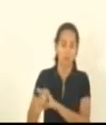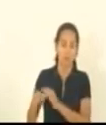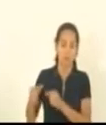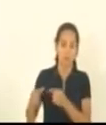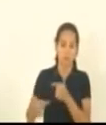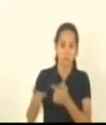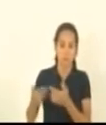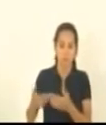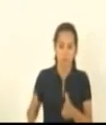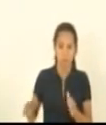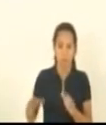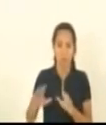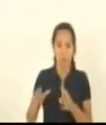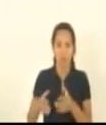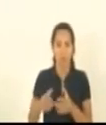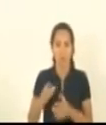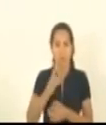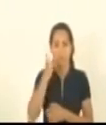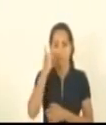deputados da comissão.